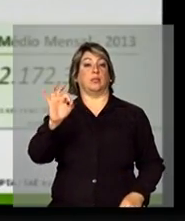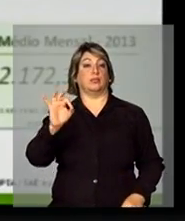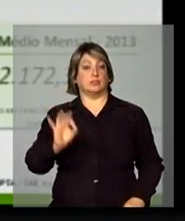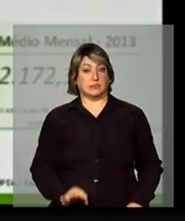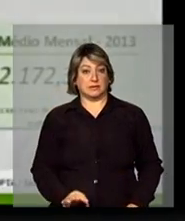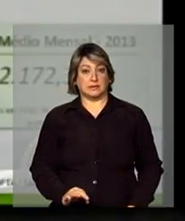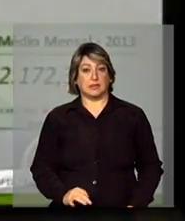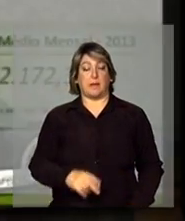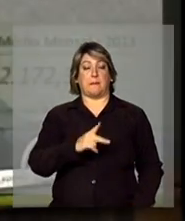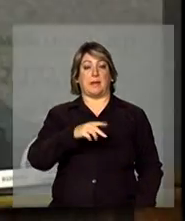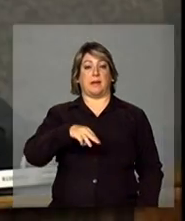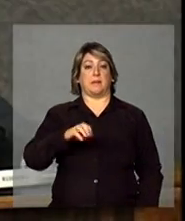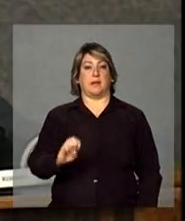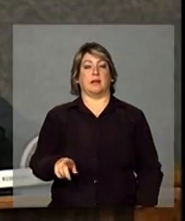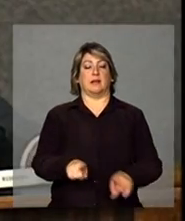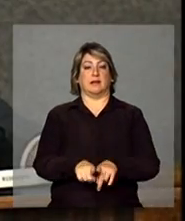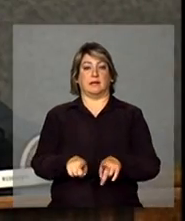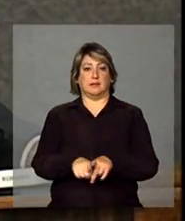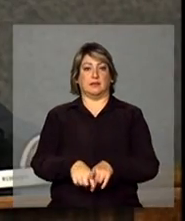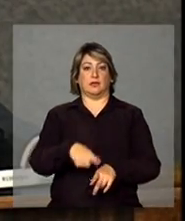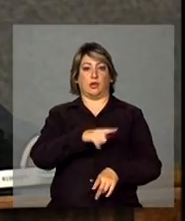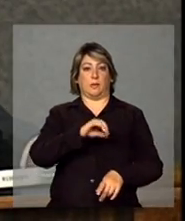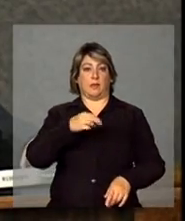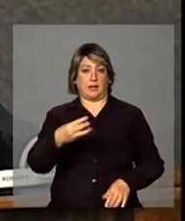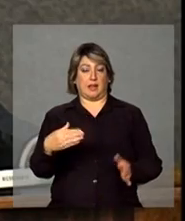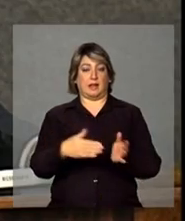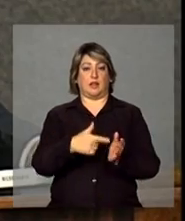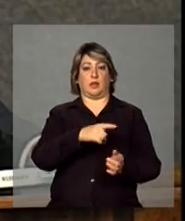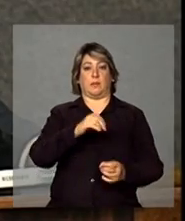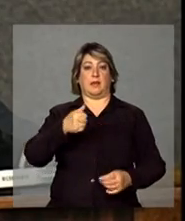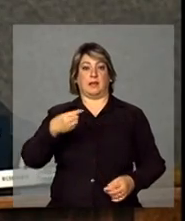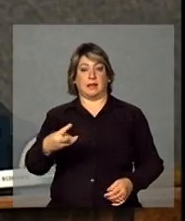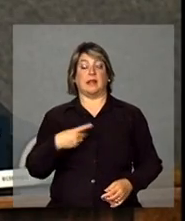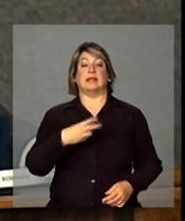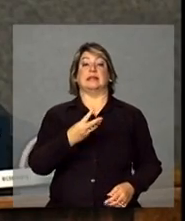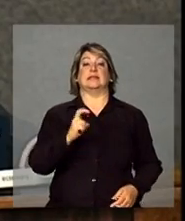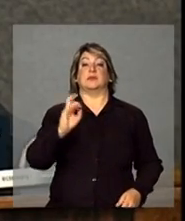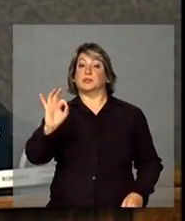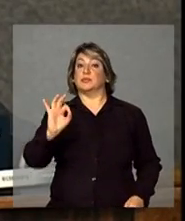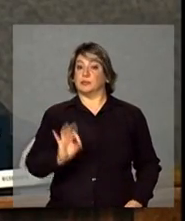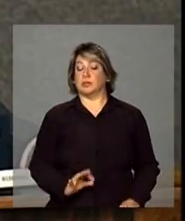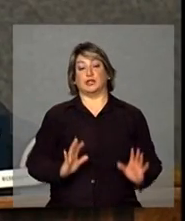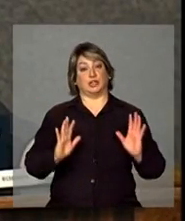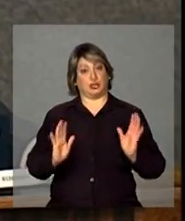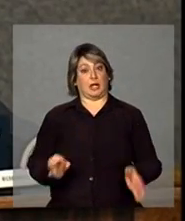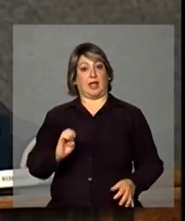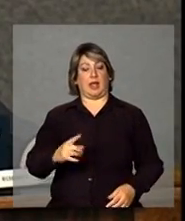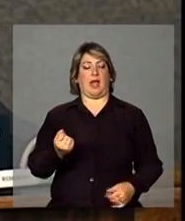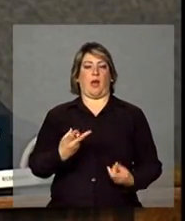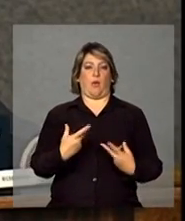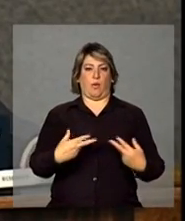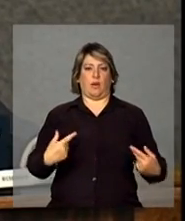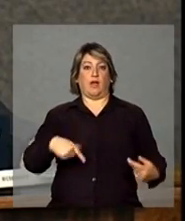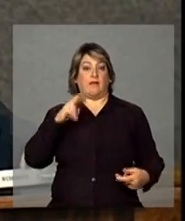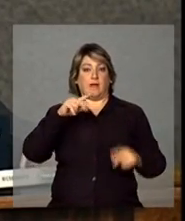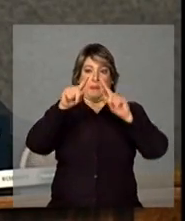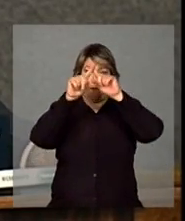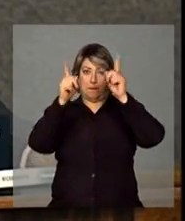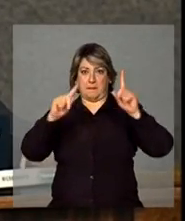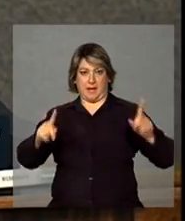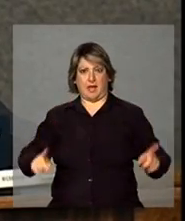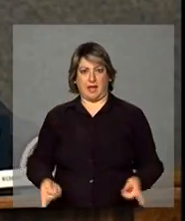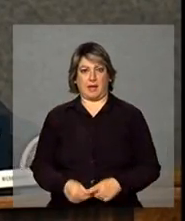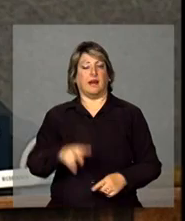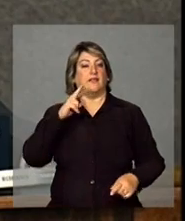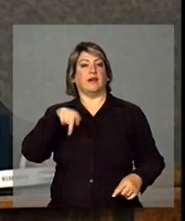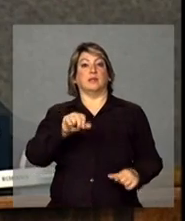pela PME, 2003, 2013, 35%, que já é alguma coisa. Então, antes de a gente olhar o mapa, a gente vê